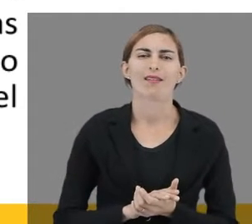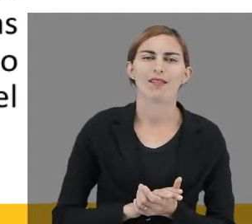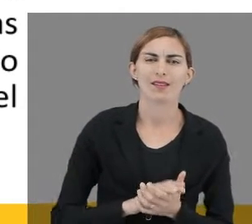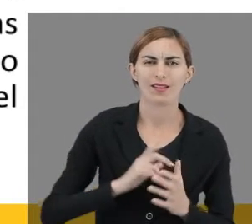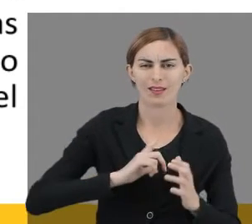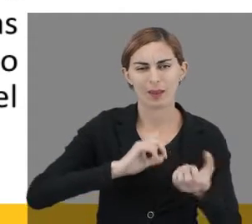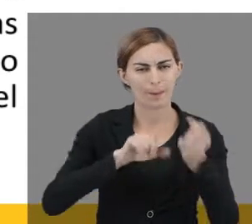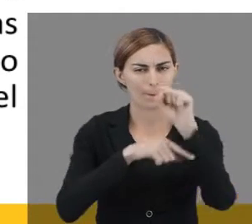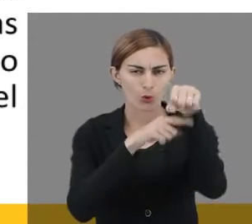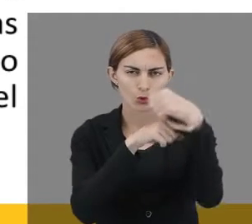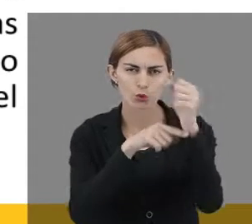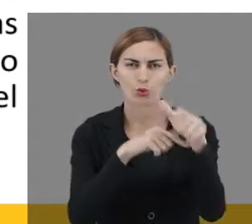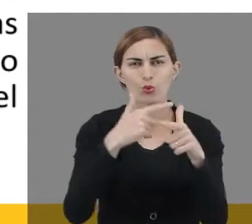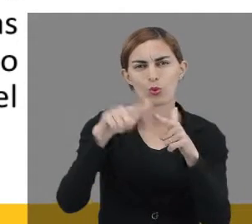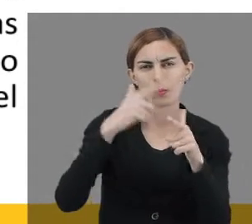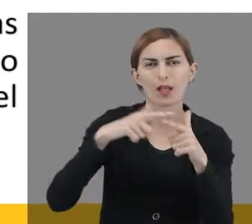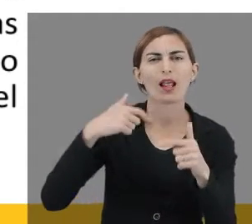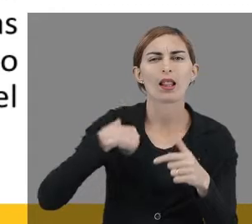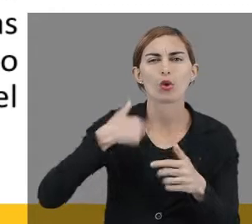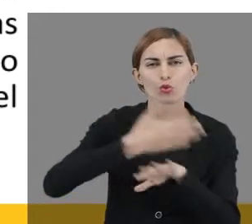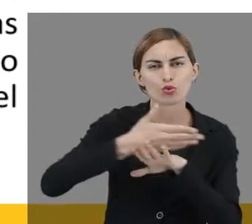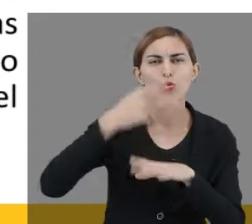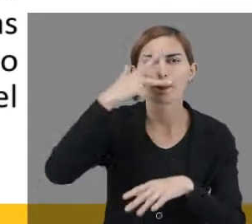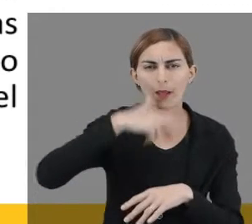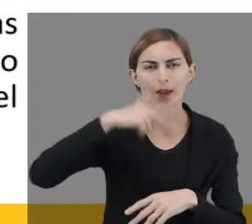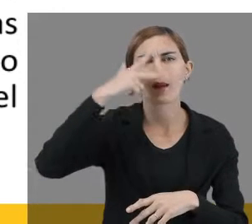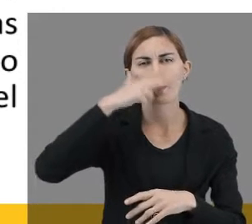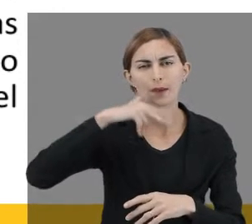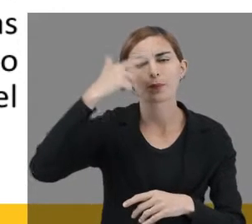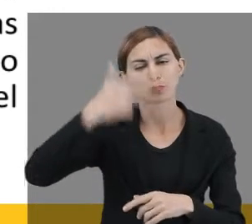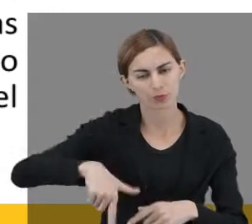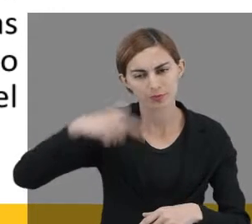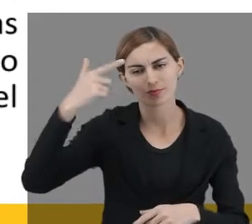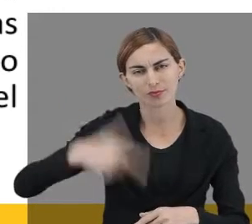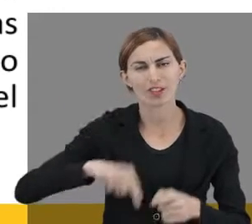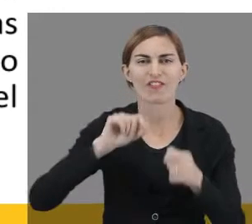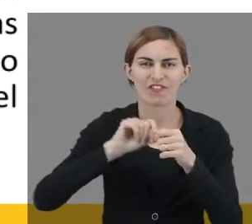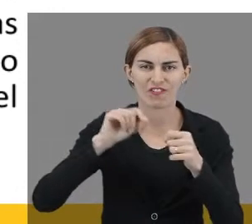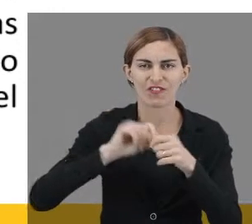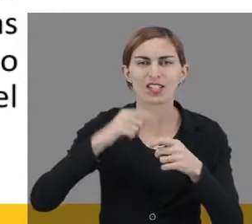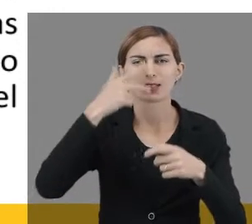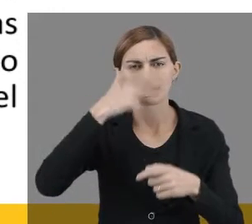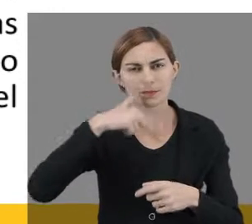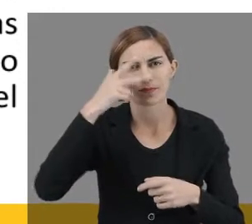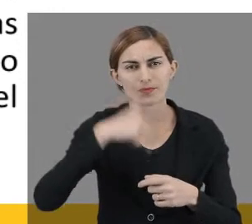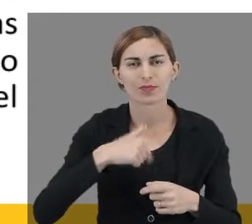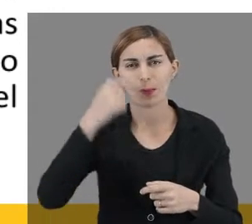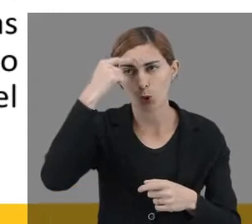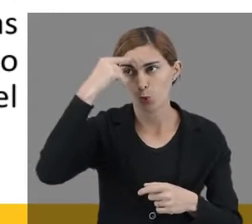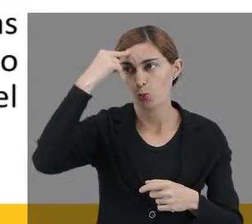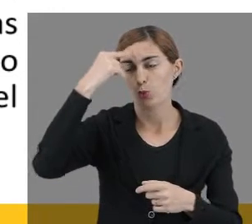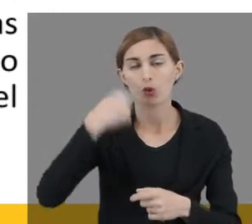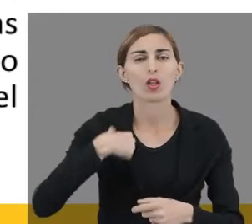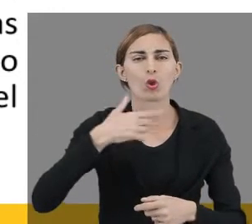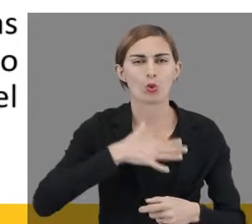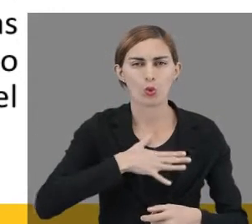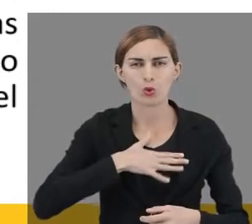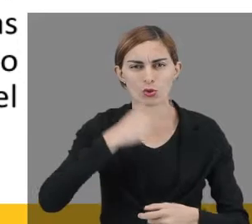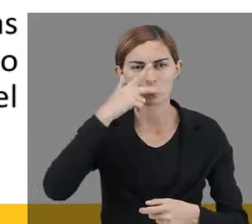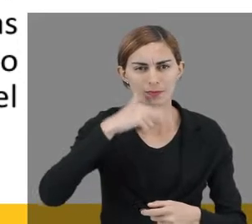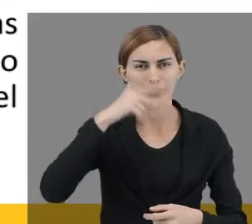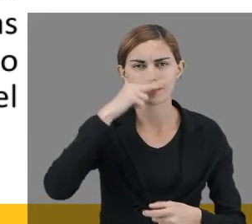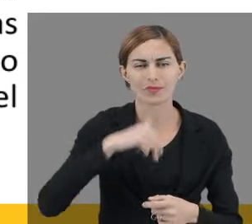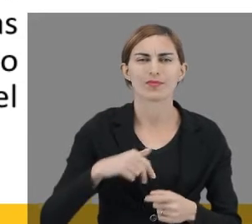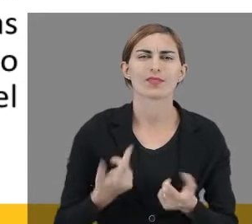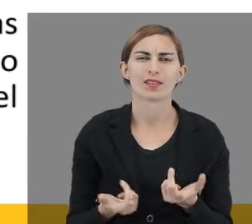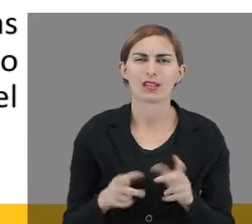pelas estereotipias motoras, que são movimentos repetitivos. E isso acontece de forma meio que obsessiva. E eles